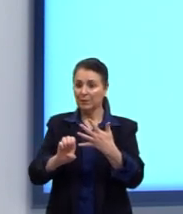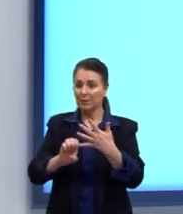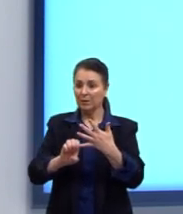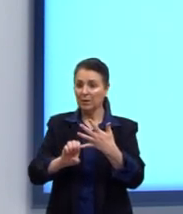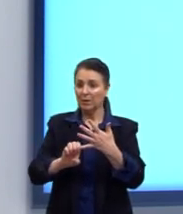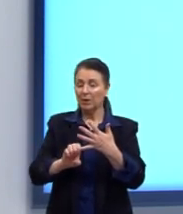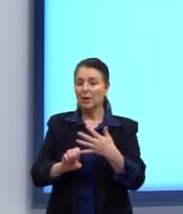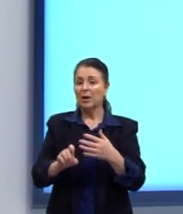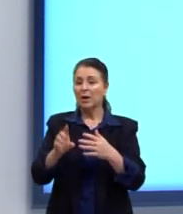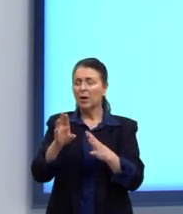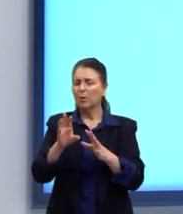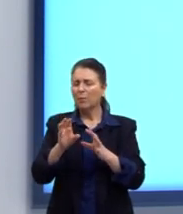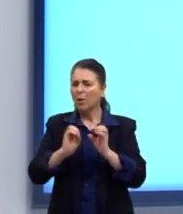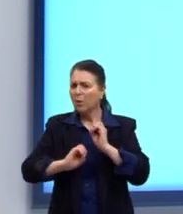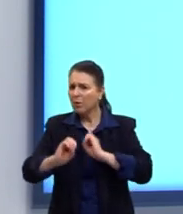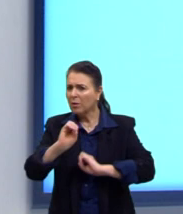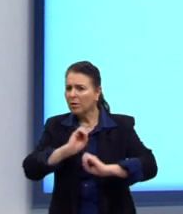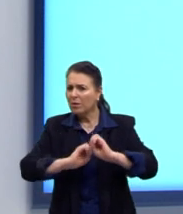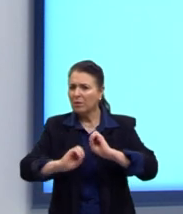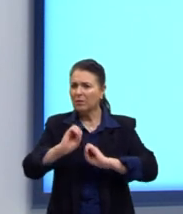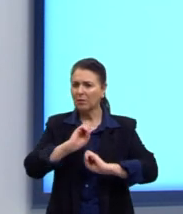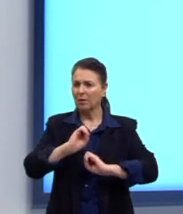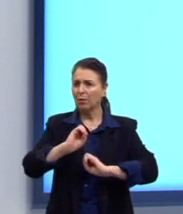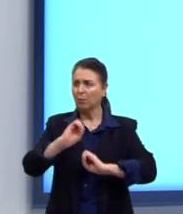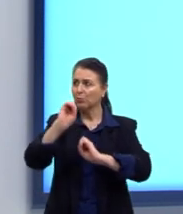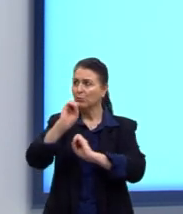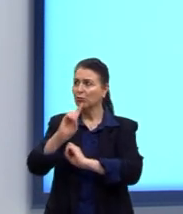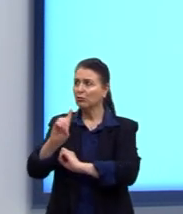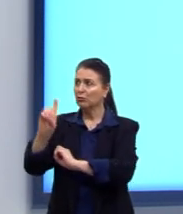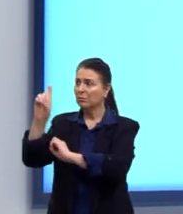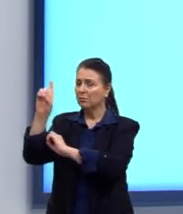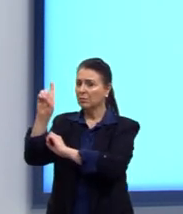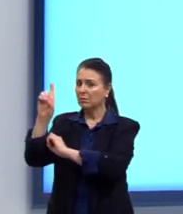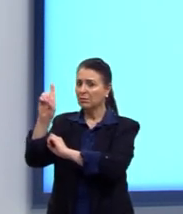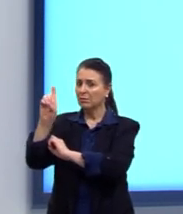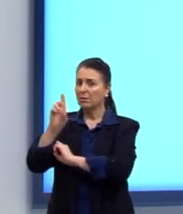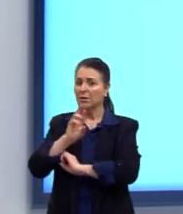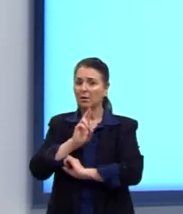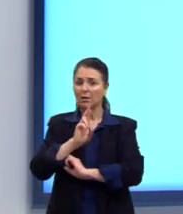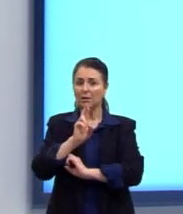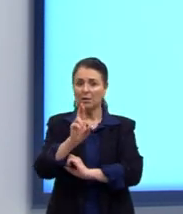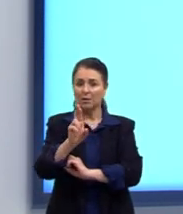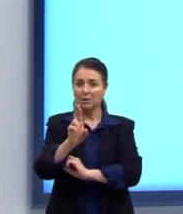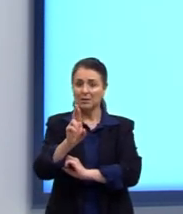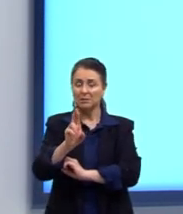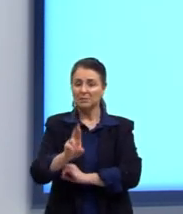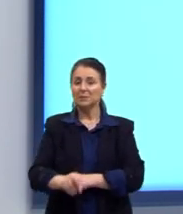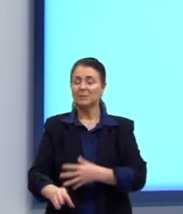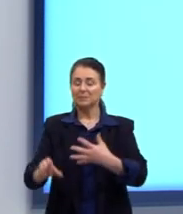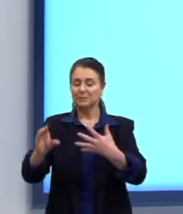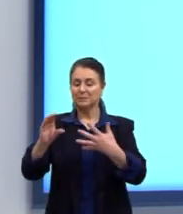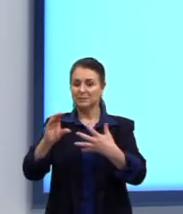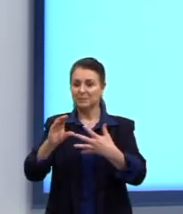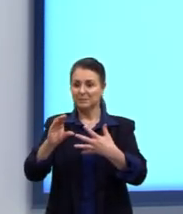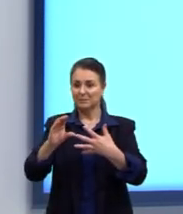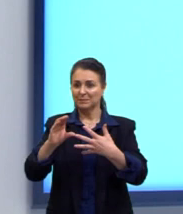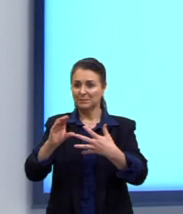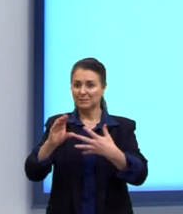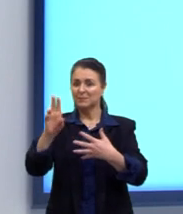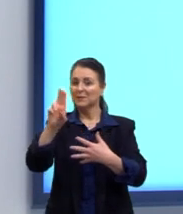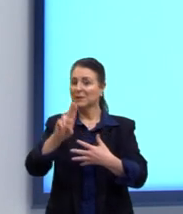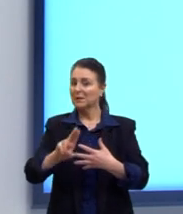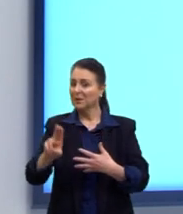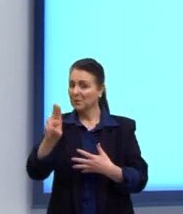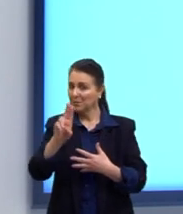Considera-os como uma orientação divina. A nossa resposta aqui seria a letra C. Ela vai usar